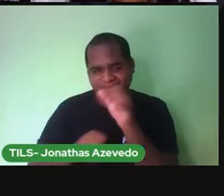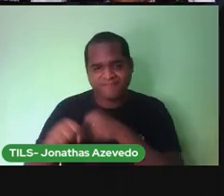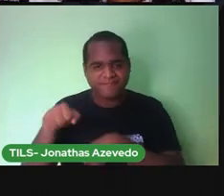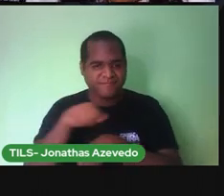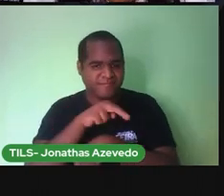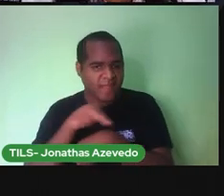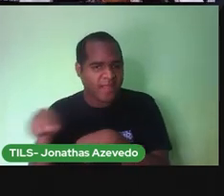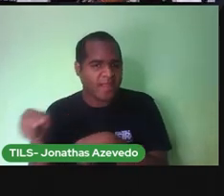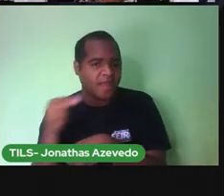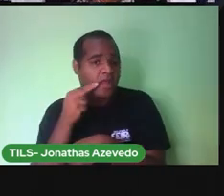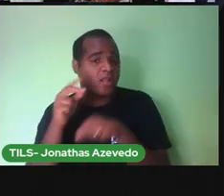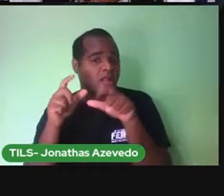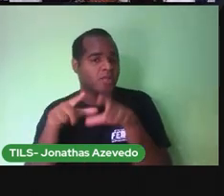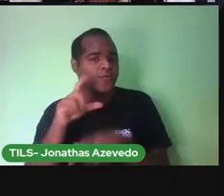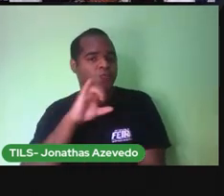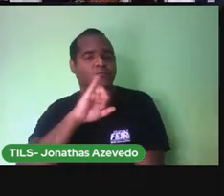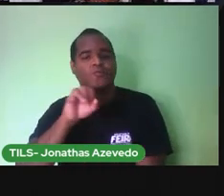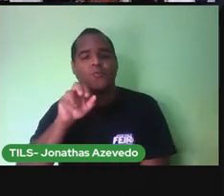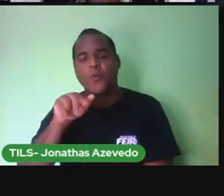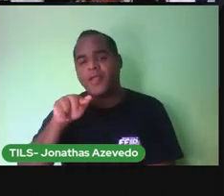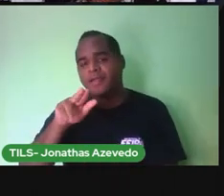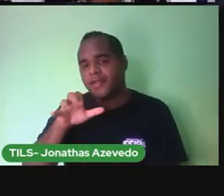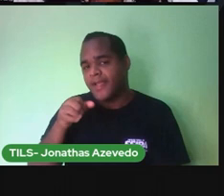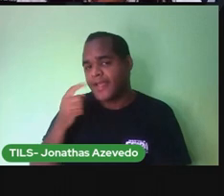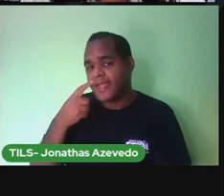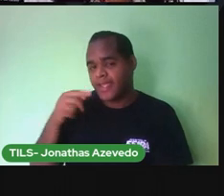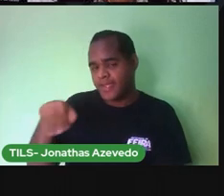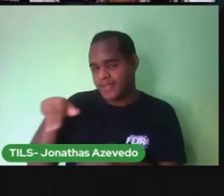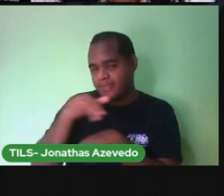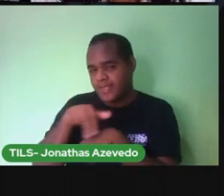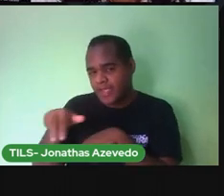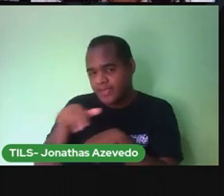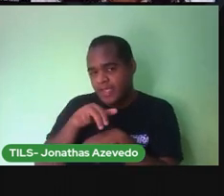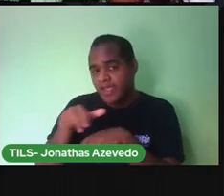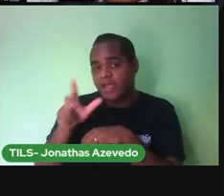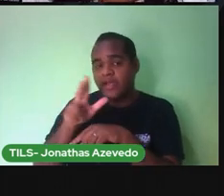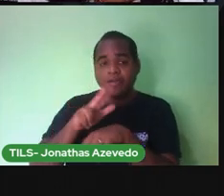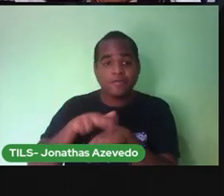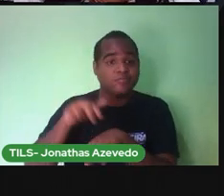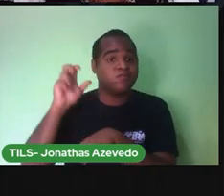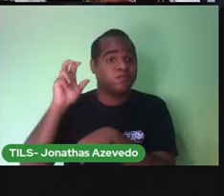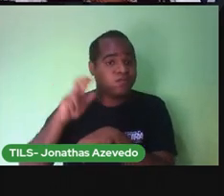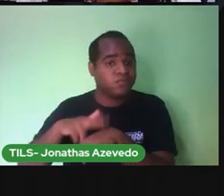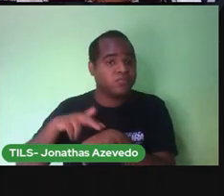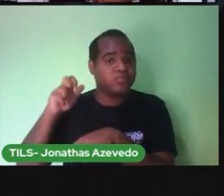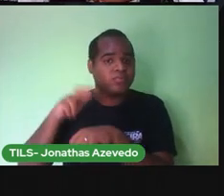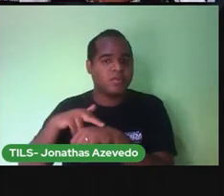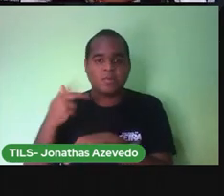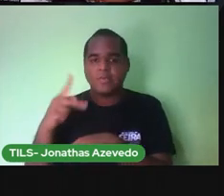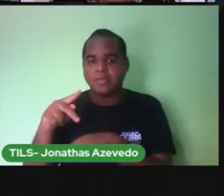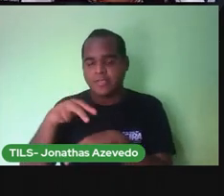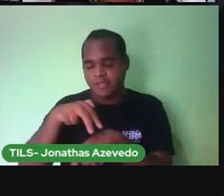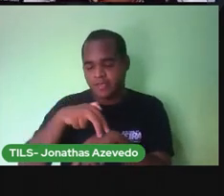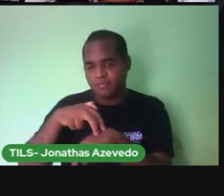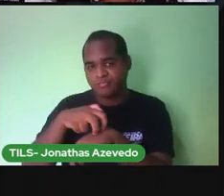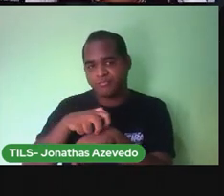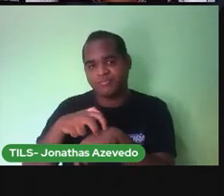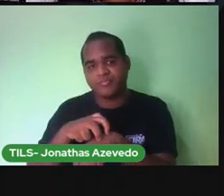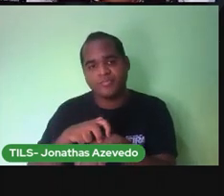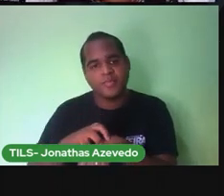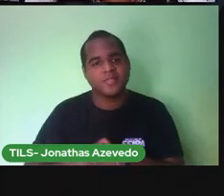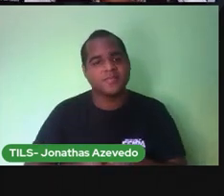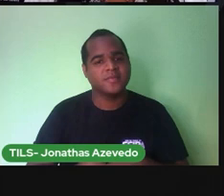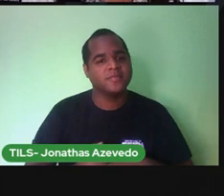Vai na casa Do Juquinha Ele dança Ele pula Ele dá uma